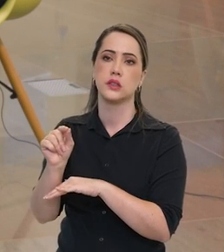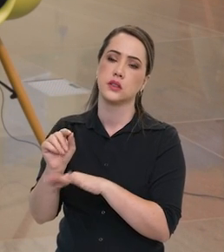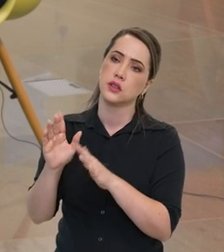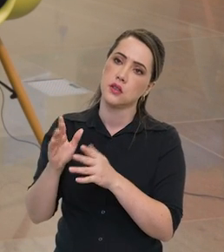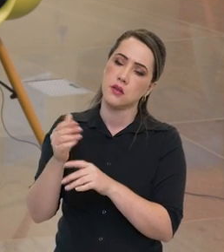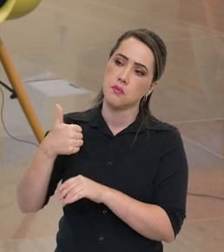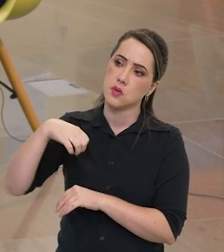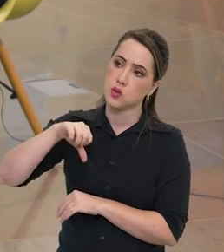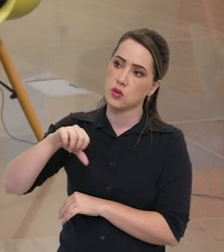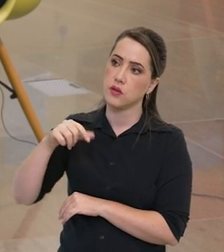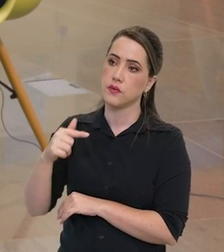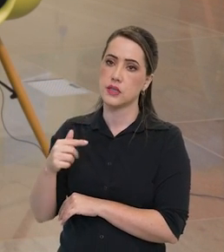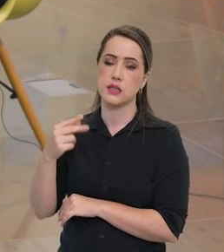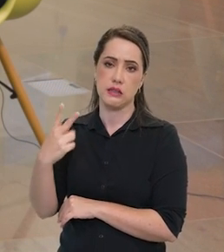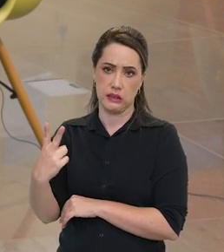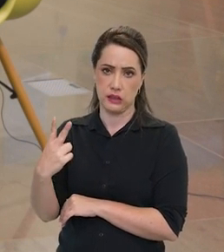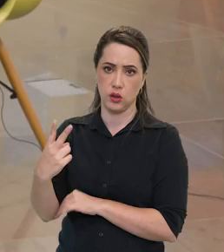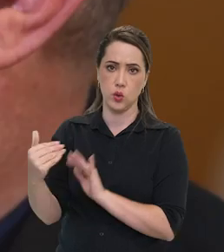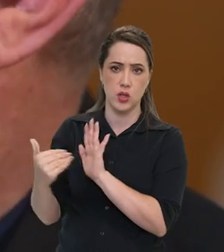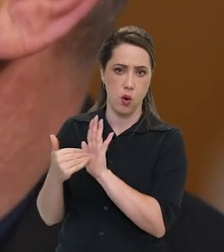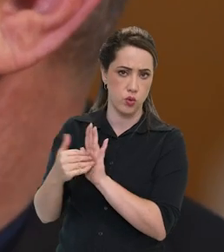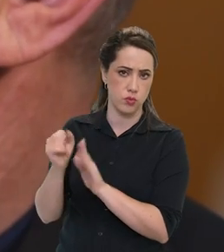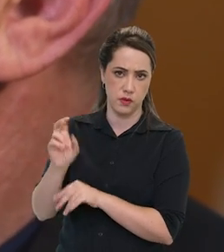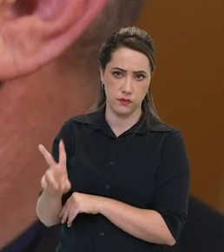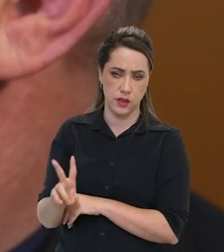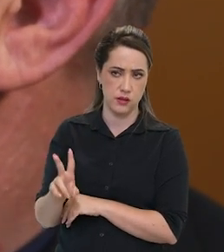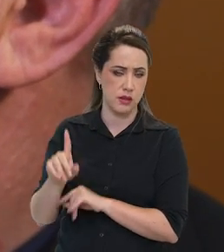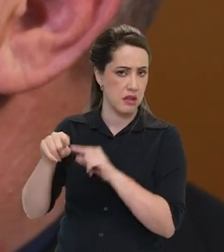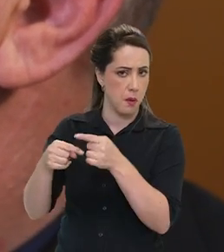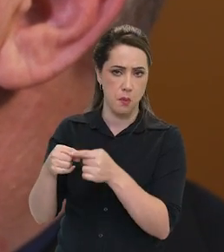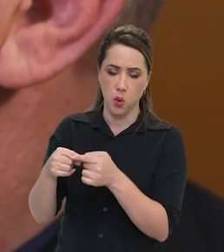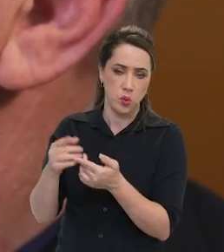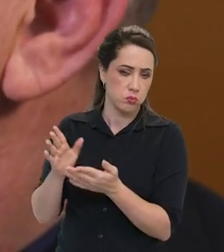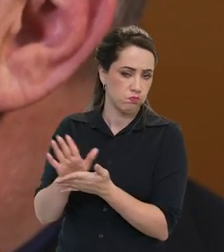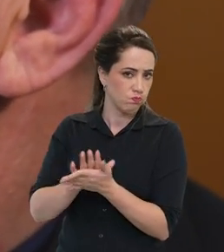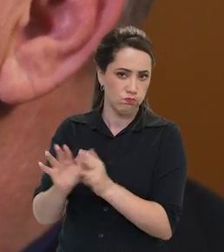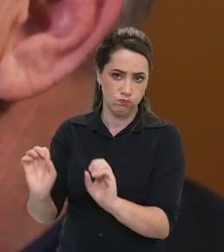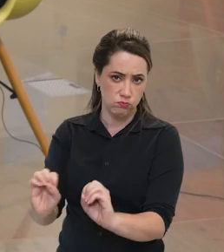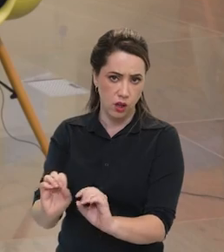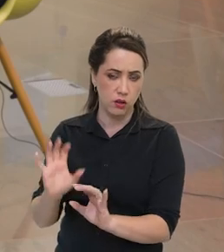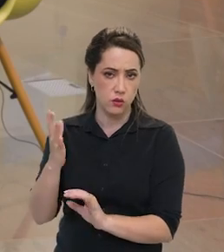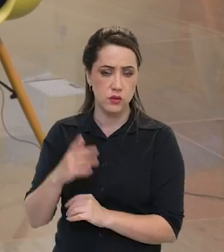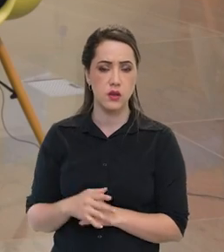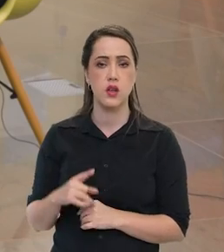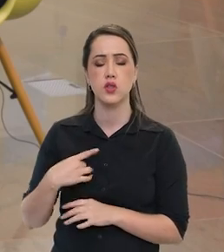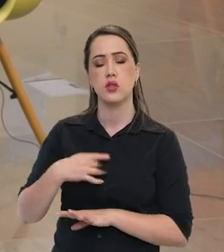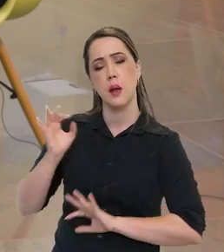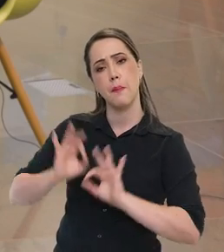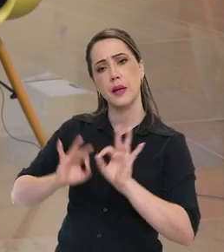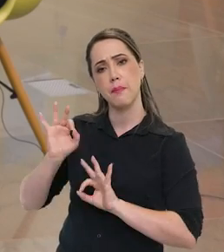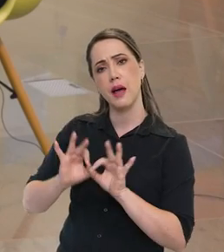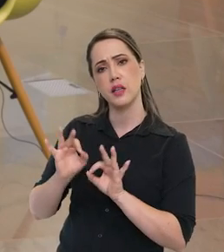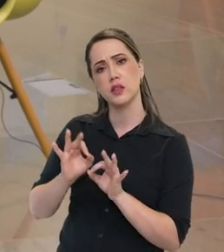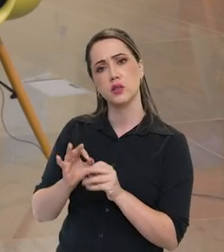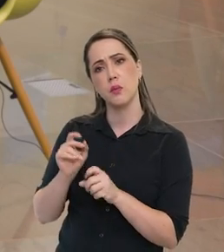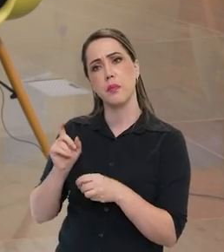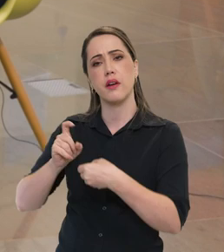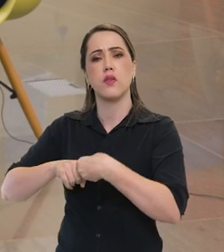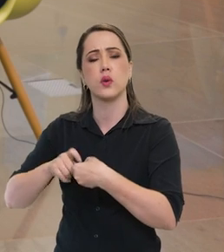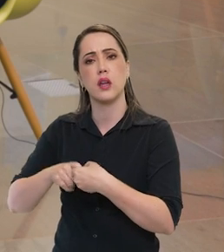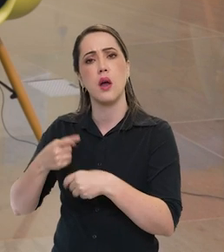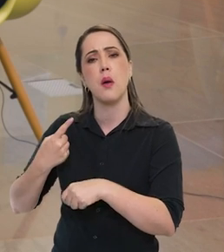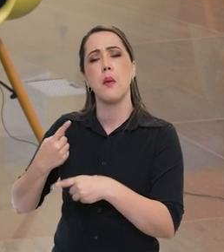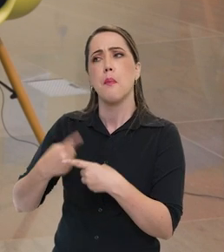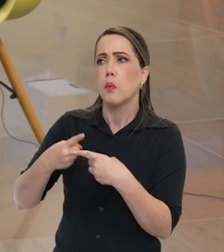foi a última vez. Dois. Desde lá, ninguém mais pisou. Estamos nos preparando, né? O mundo aí para voltar. Mas por que esse